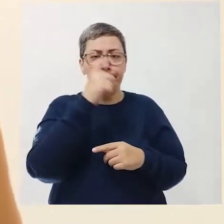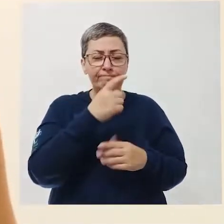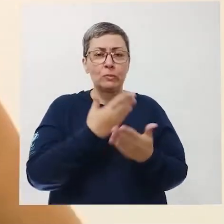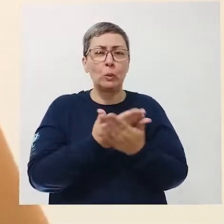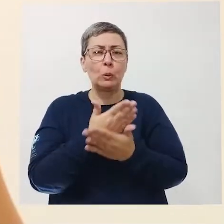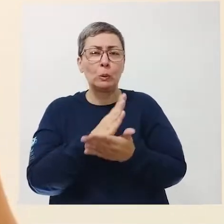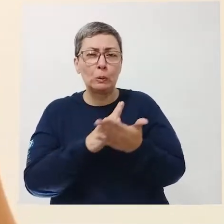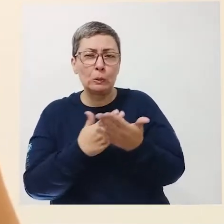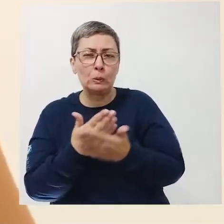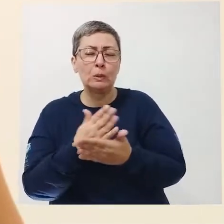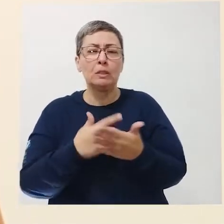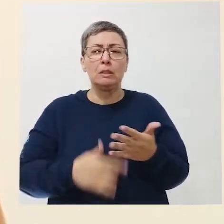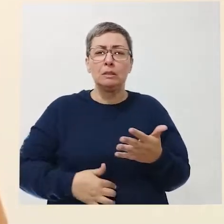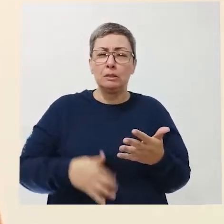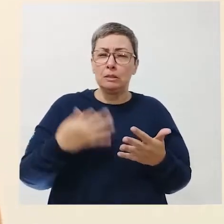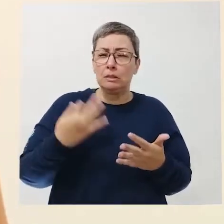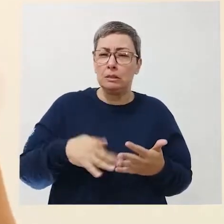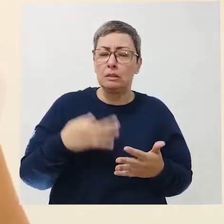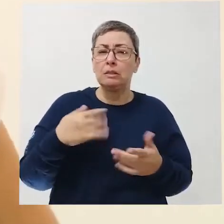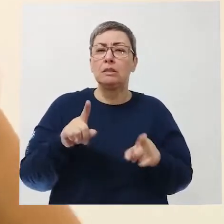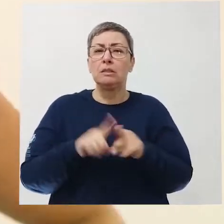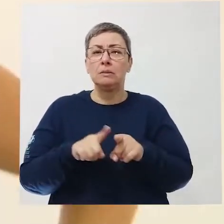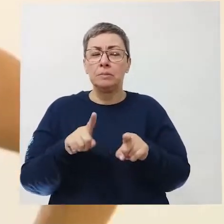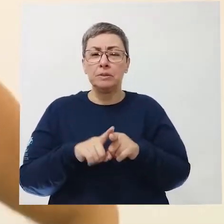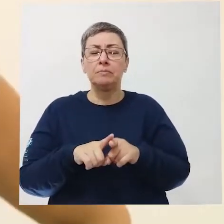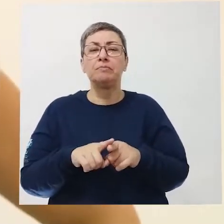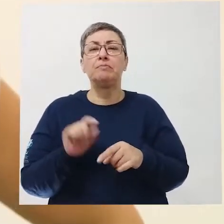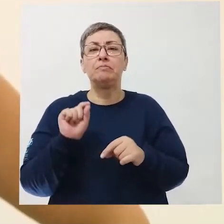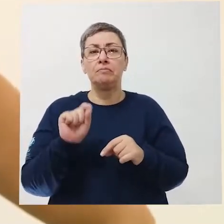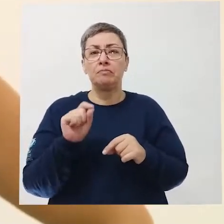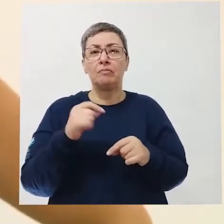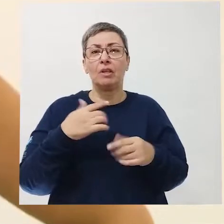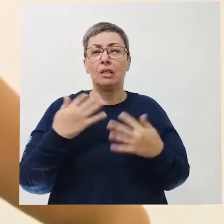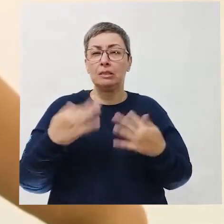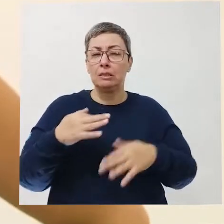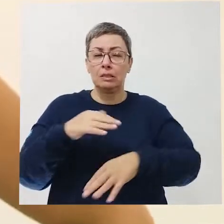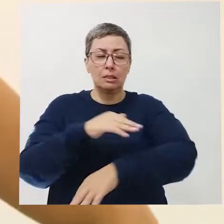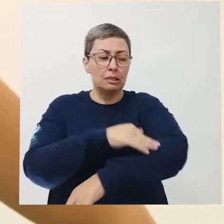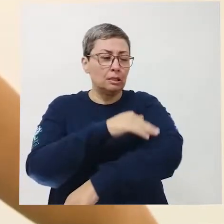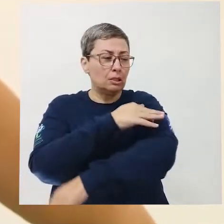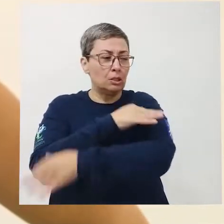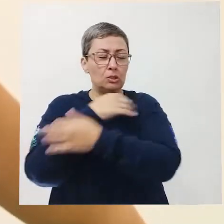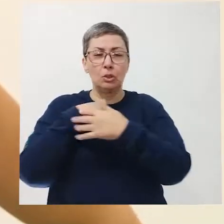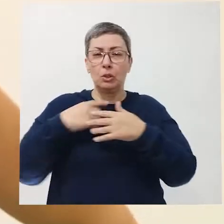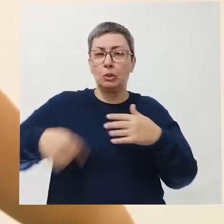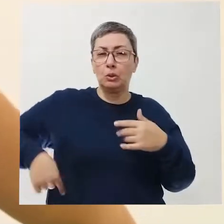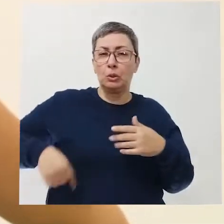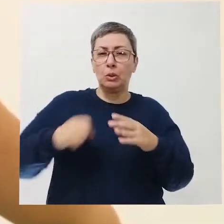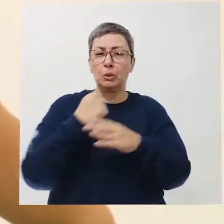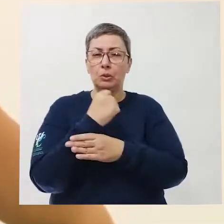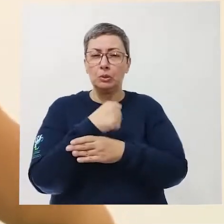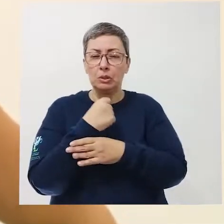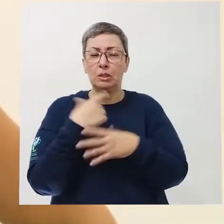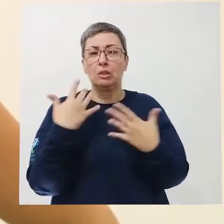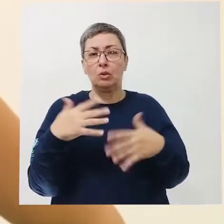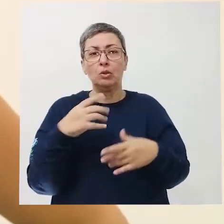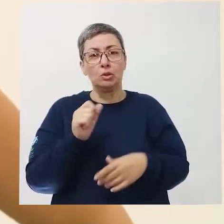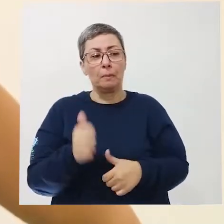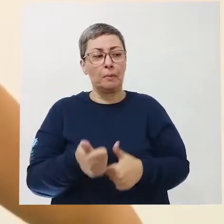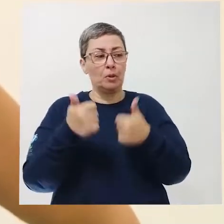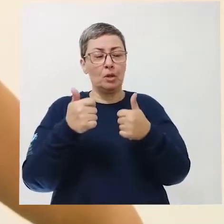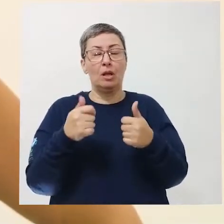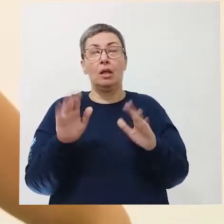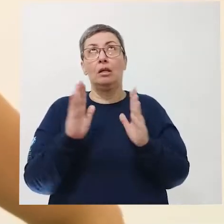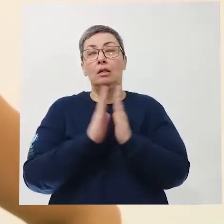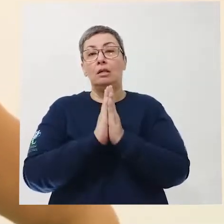dormir. Problema de estômago também. Tava tendo. E dores, dores. Coluna, joelho, bastante. Hoje eu estou bem melhor,